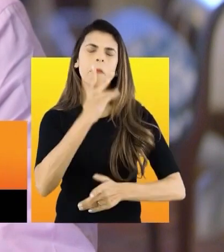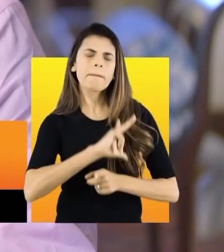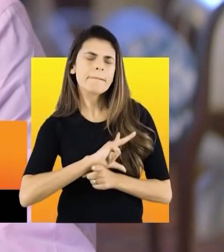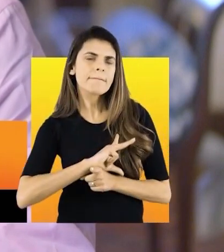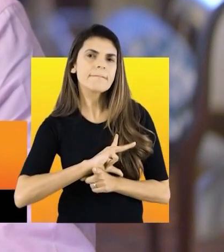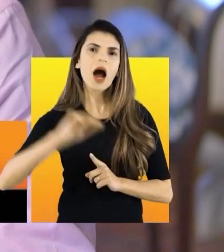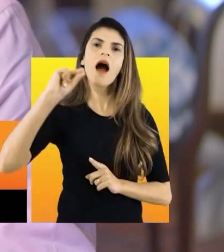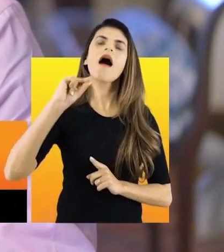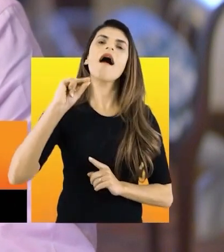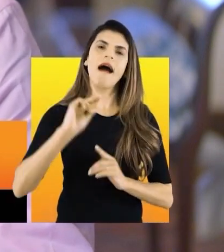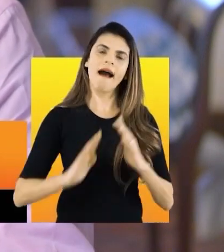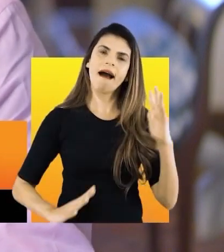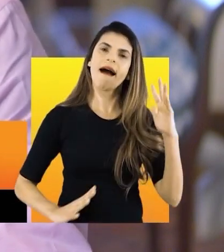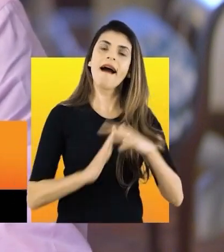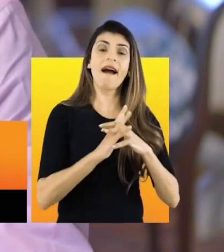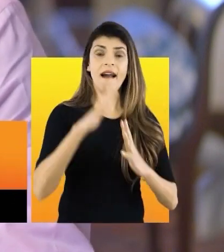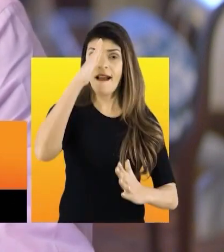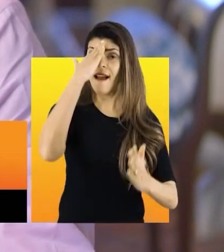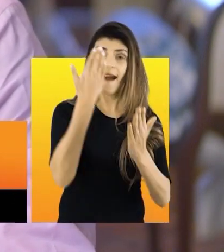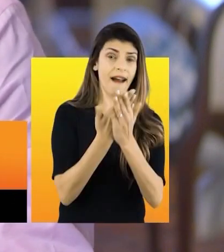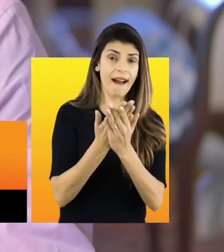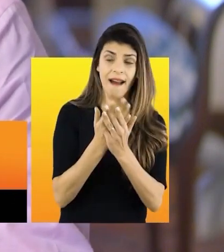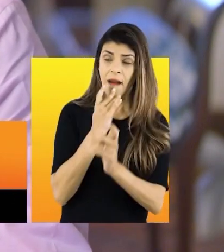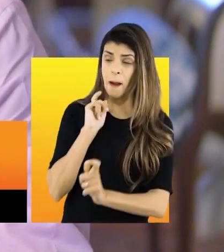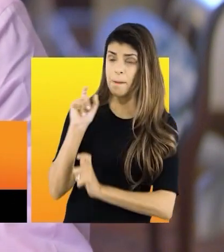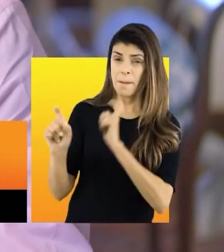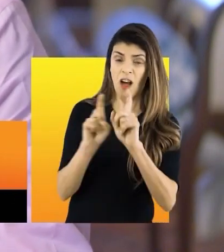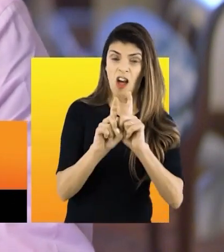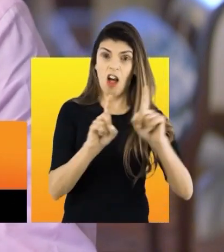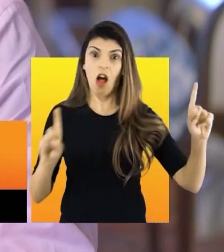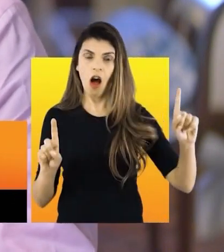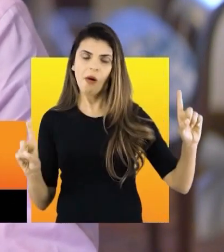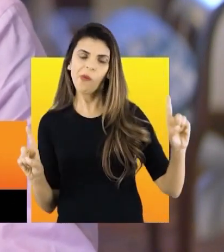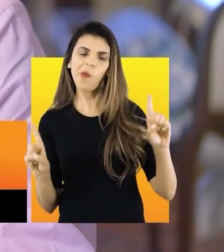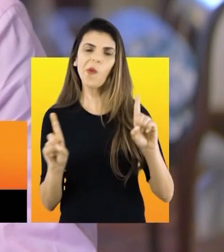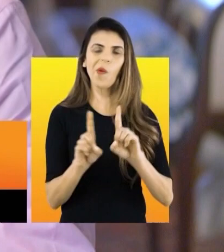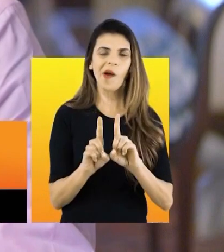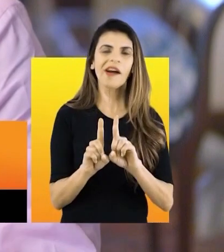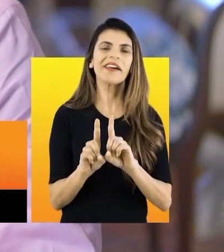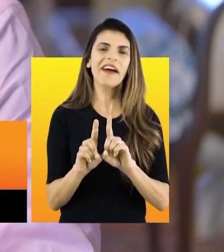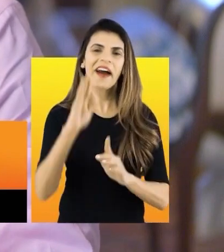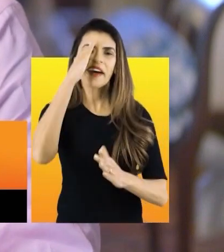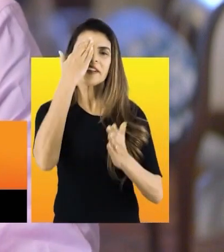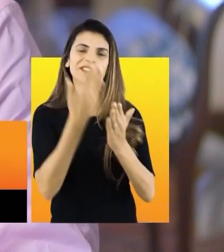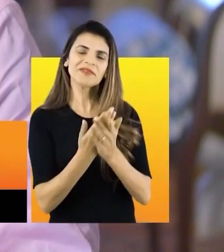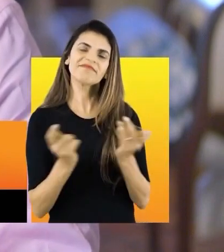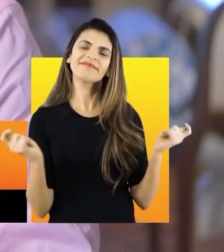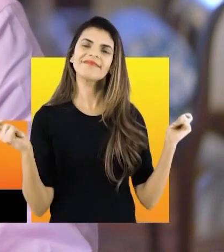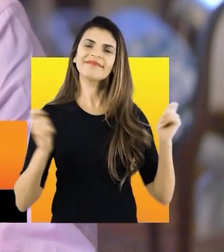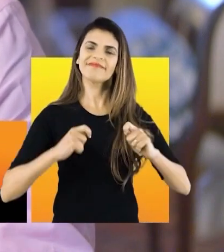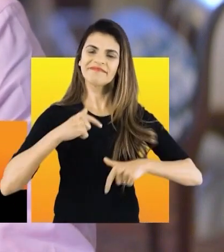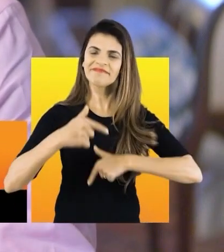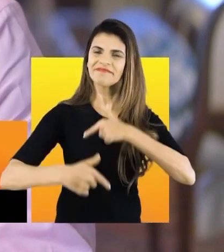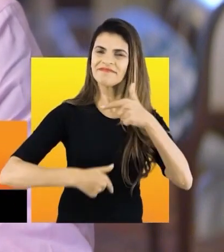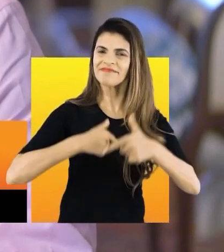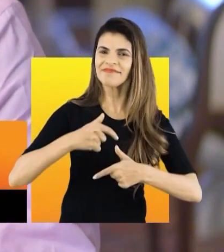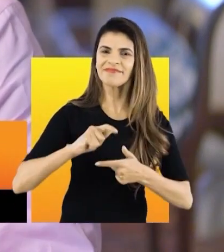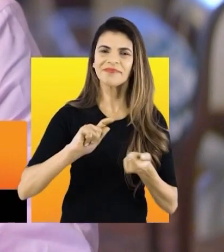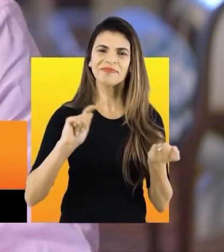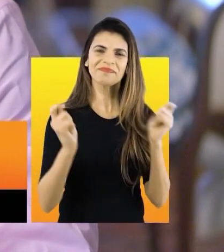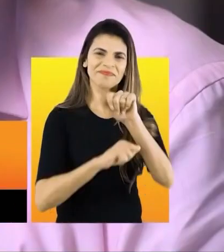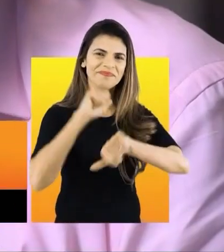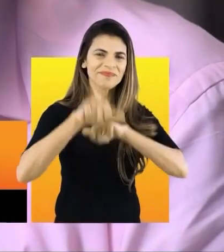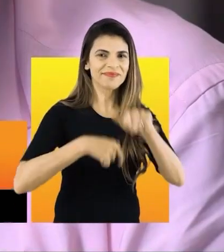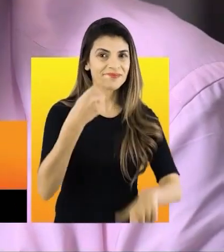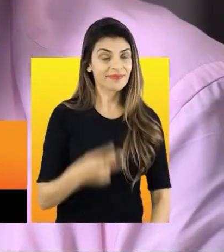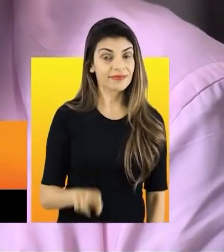muitos daqueles que não acreditavam que iriam ficar longe hoje estão perto porque acreditam que a possa realmente mudar o Rio de